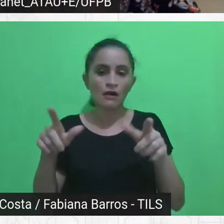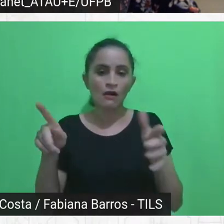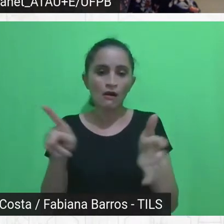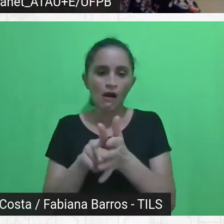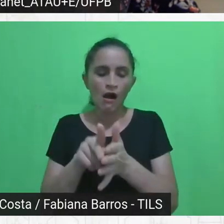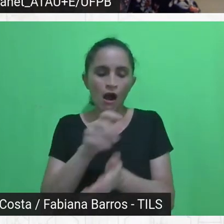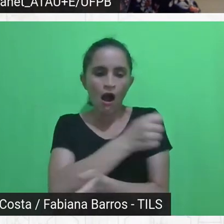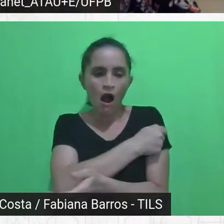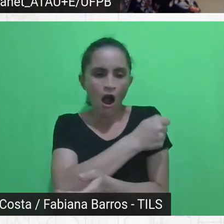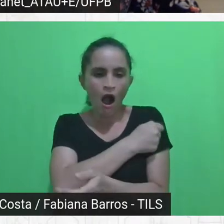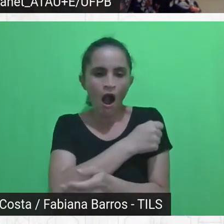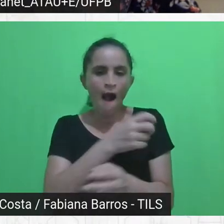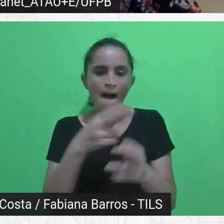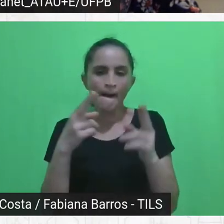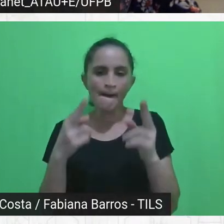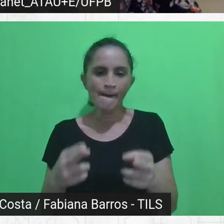como